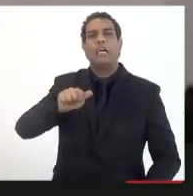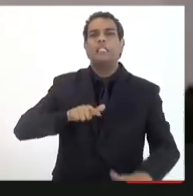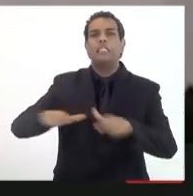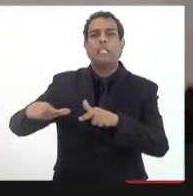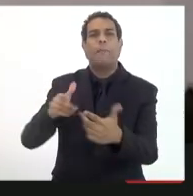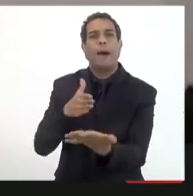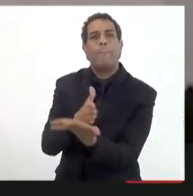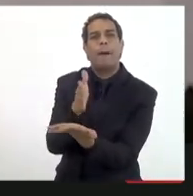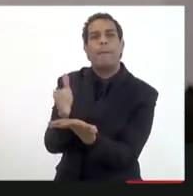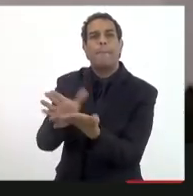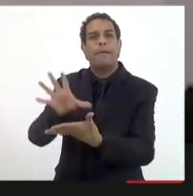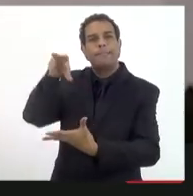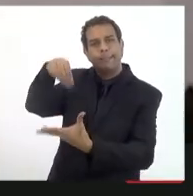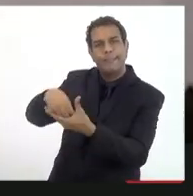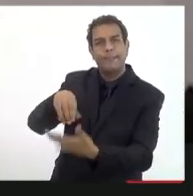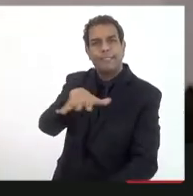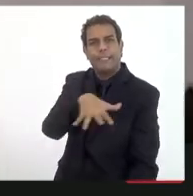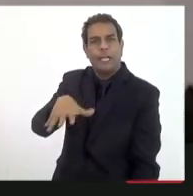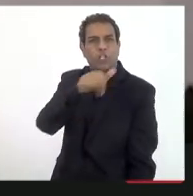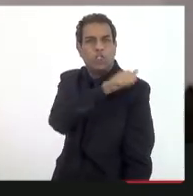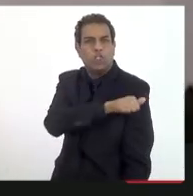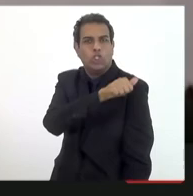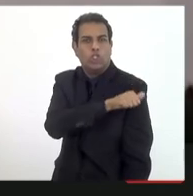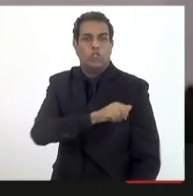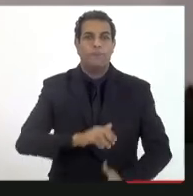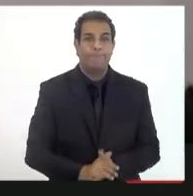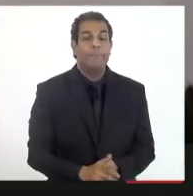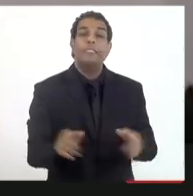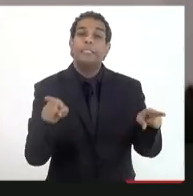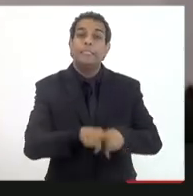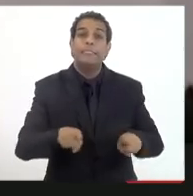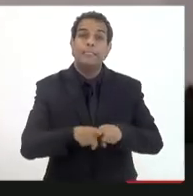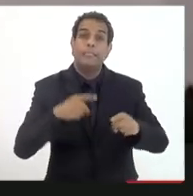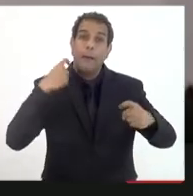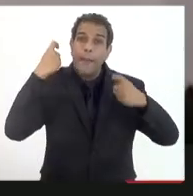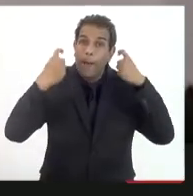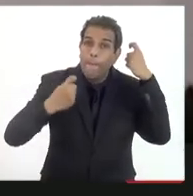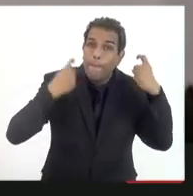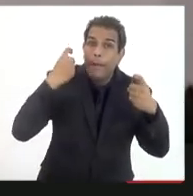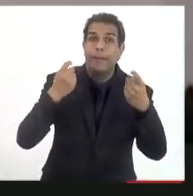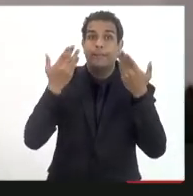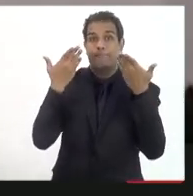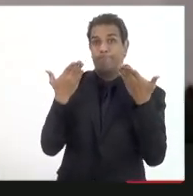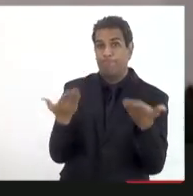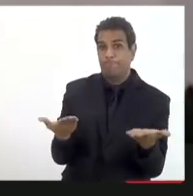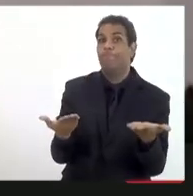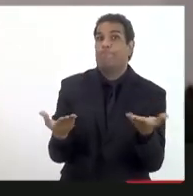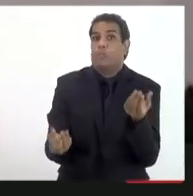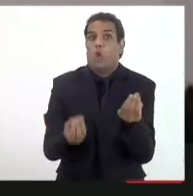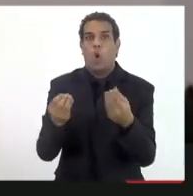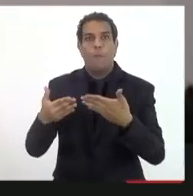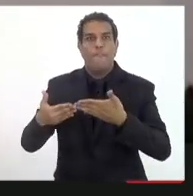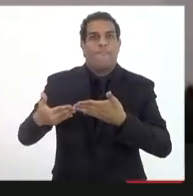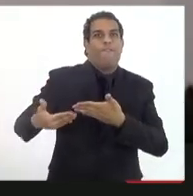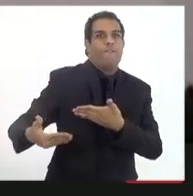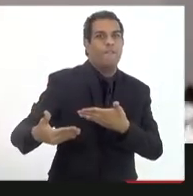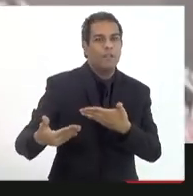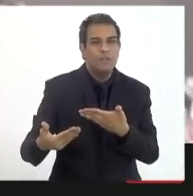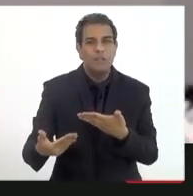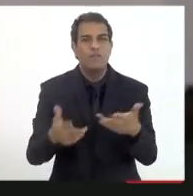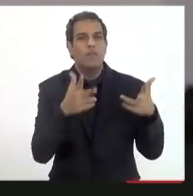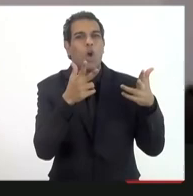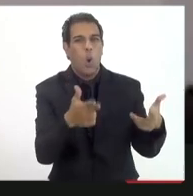de recursos para o Estado tem a preocupação que foi levantada pelo